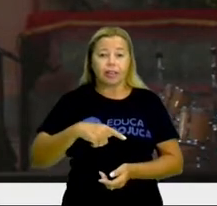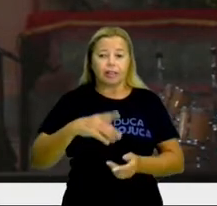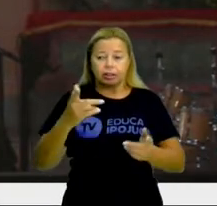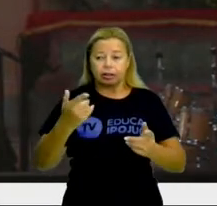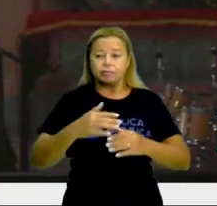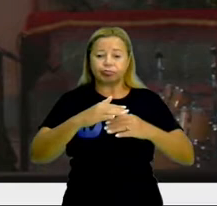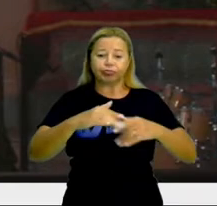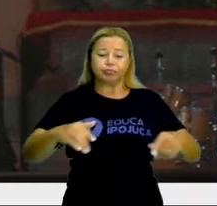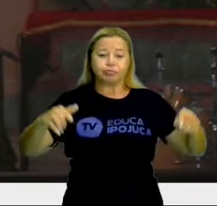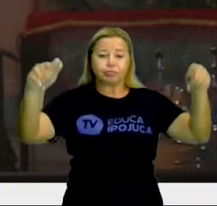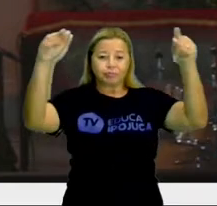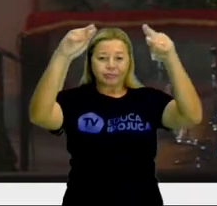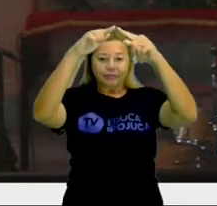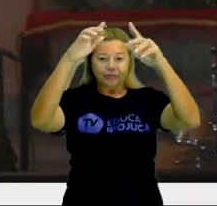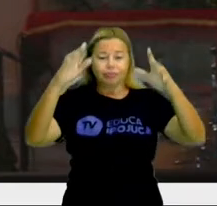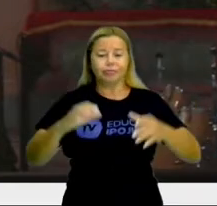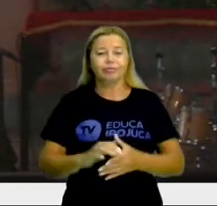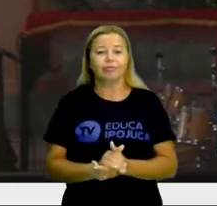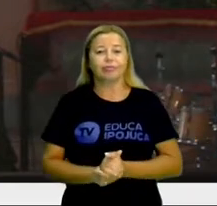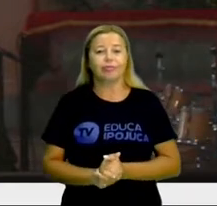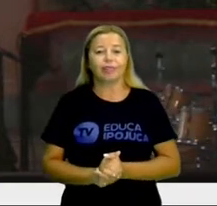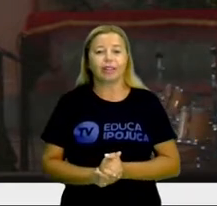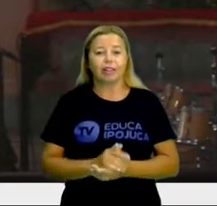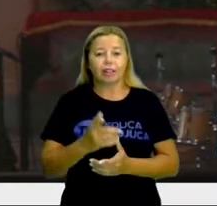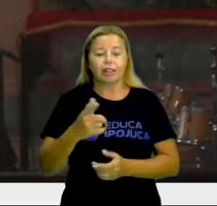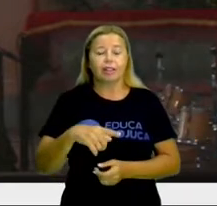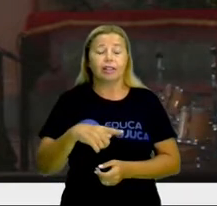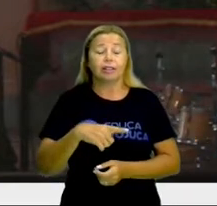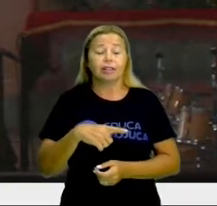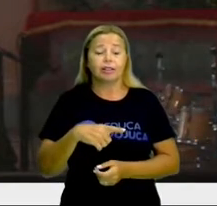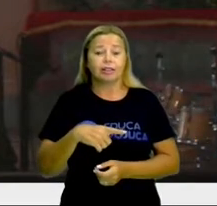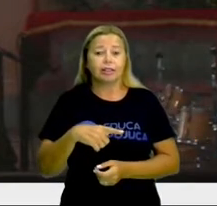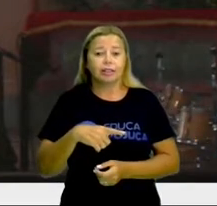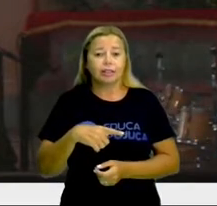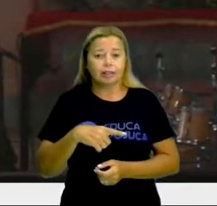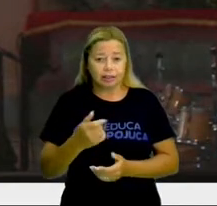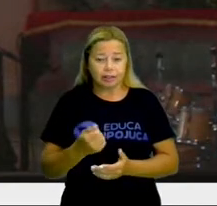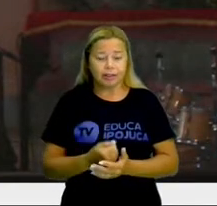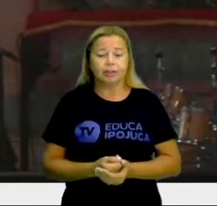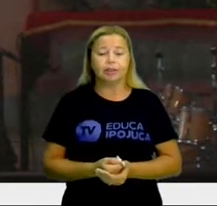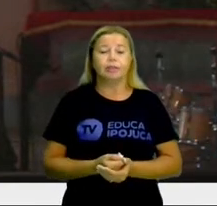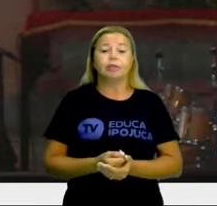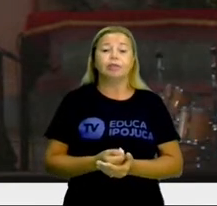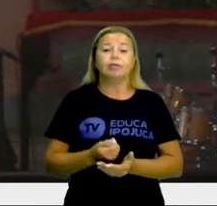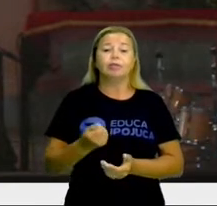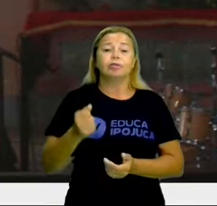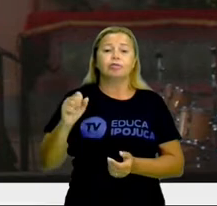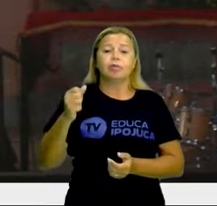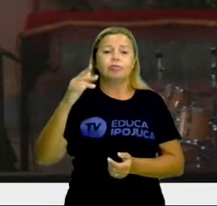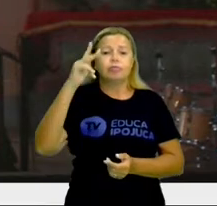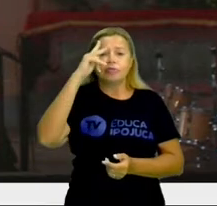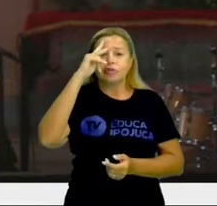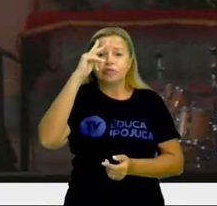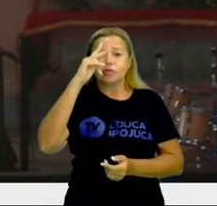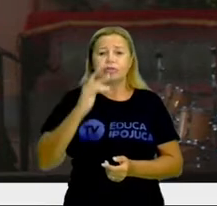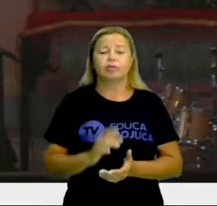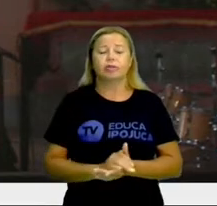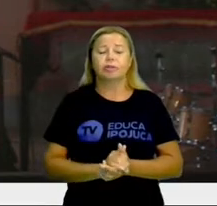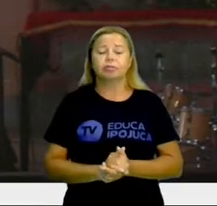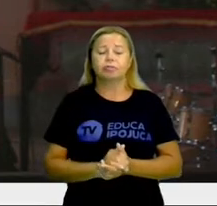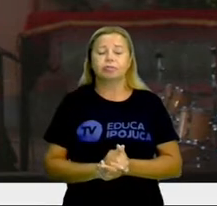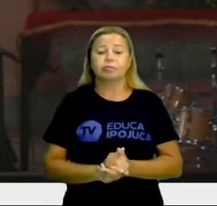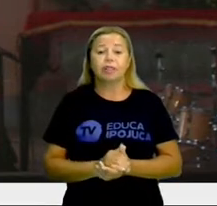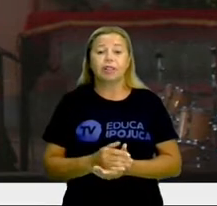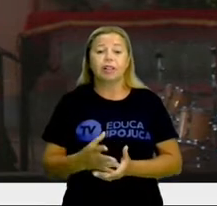pois é. E nesse altar da Igreja, que tem muita e muita história, a gente sabe